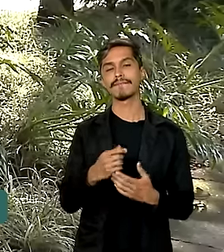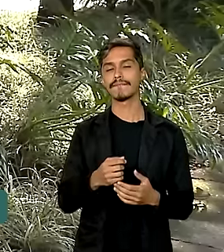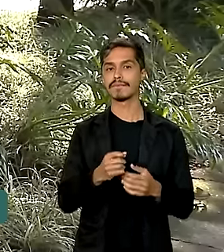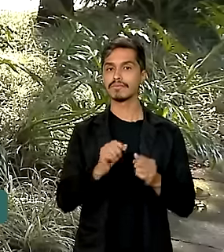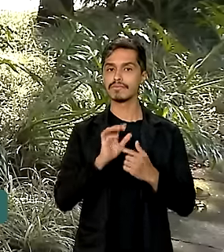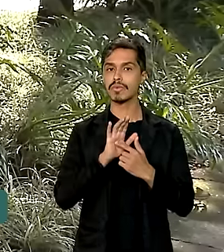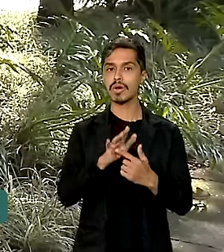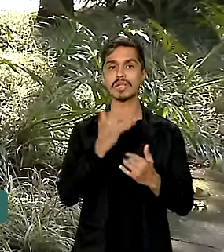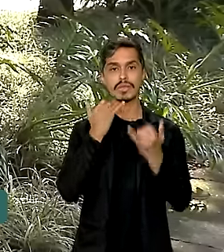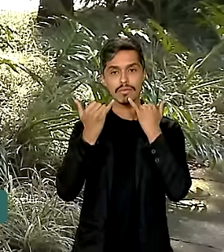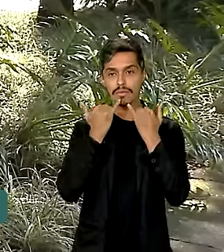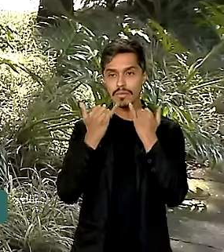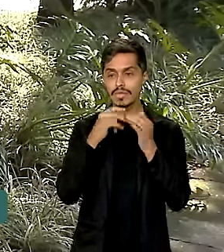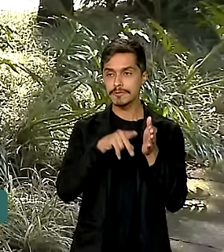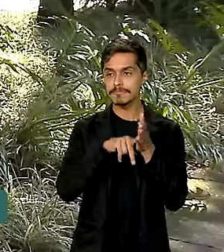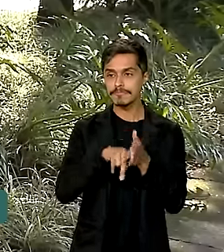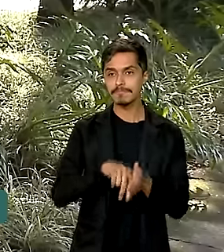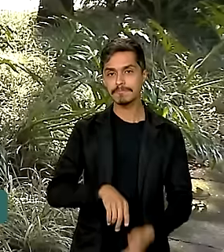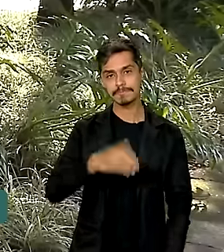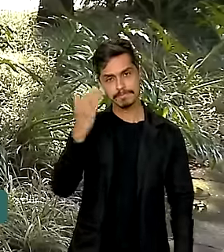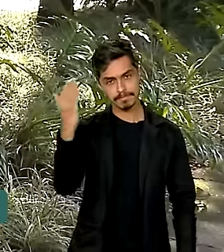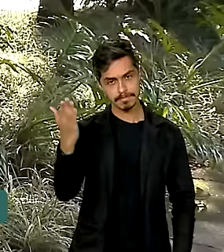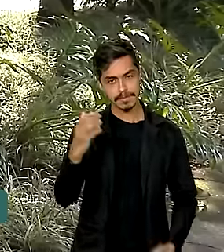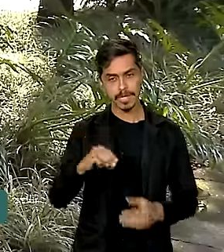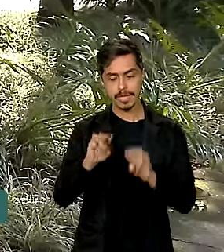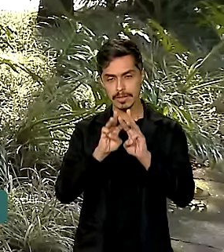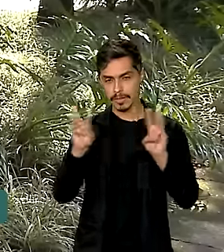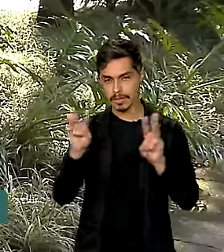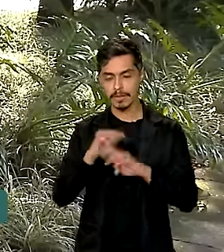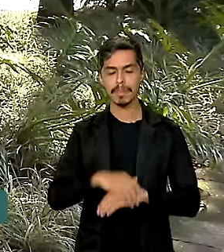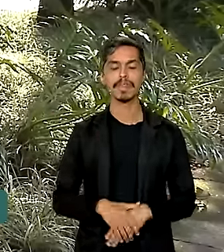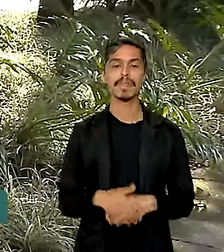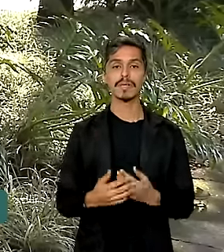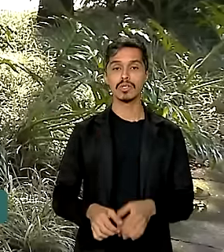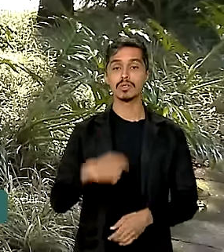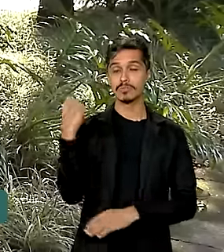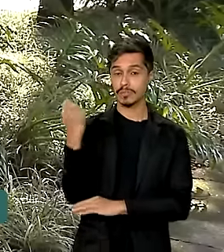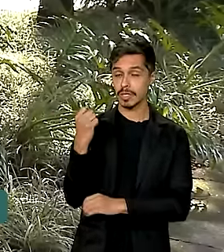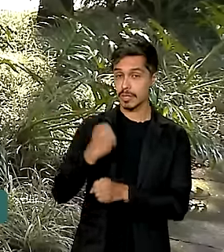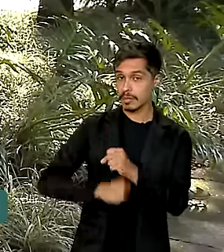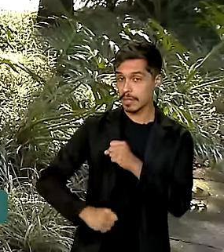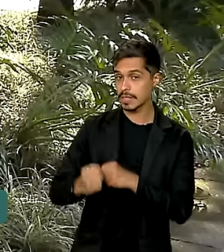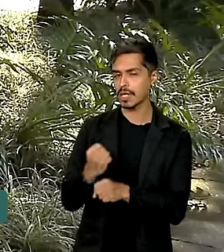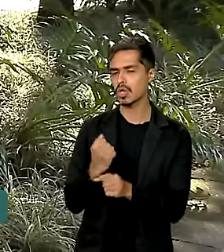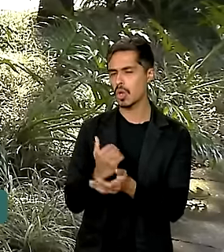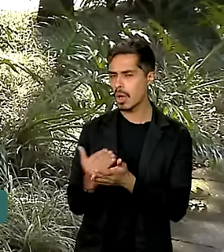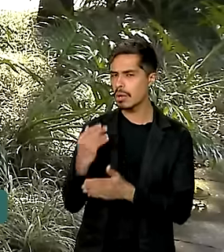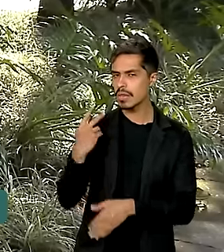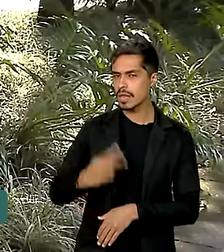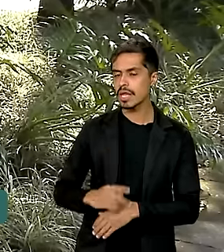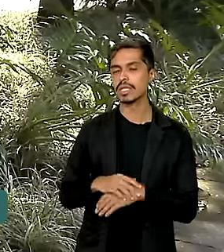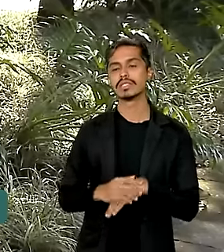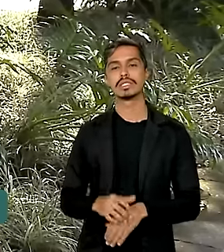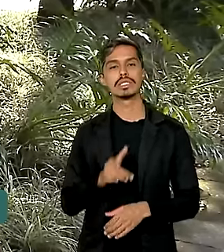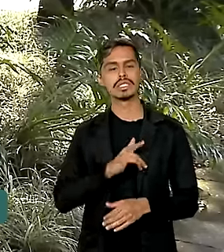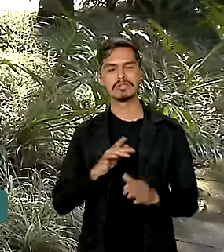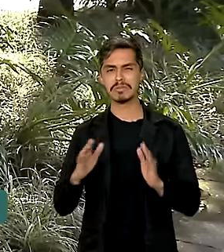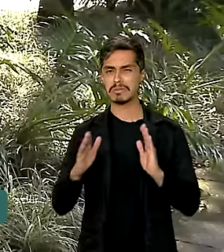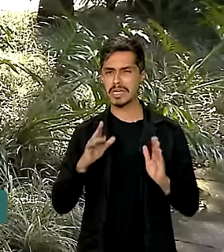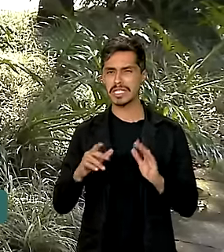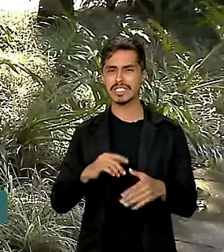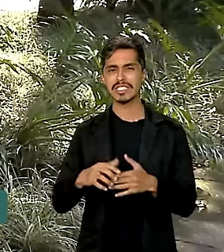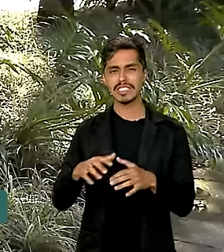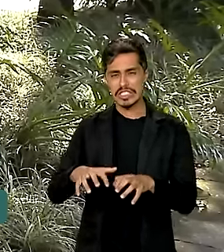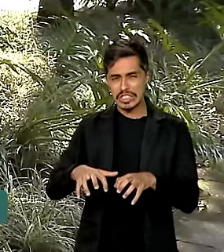disponíveis para consulta. O Rio Grande do Sul, por exemplo, no ano passado, no início do ano passado, passou por uma forte